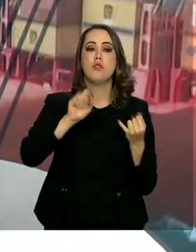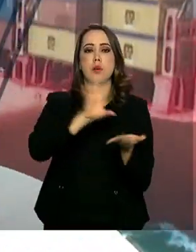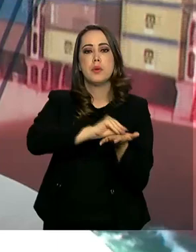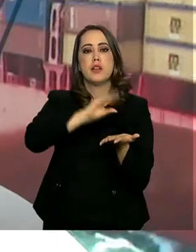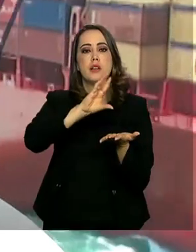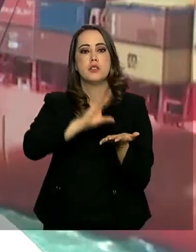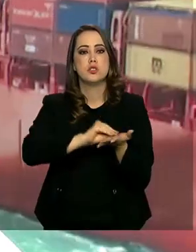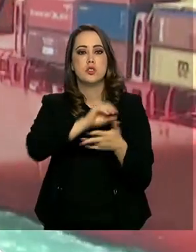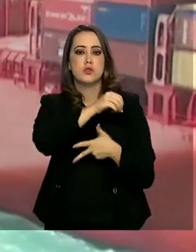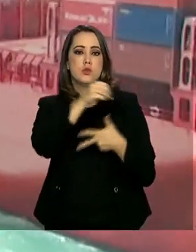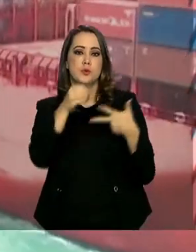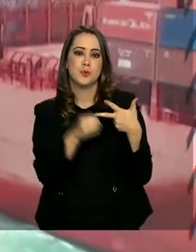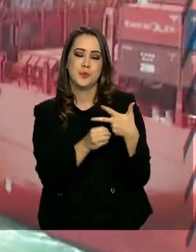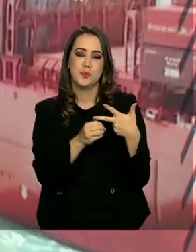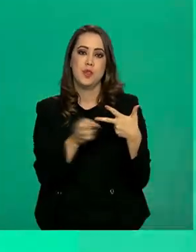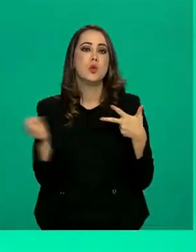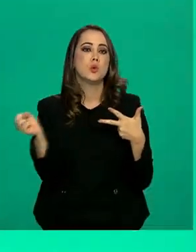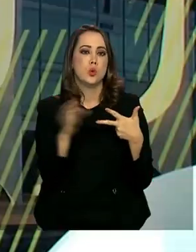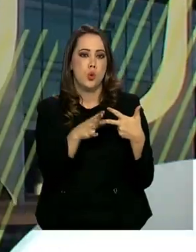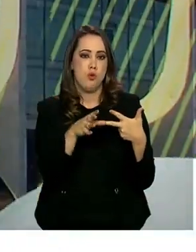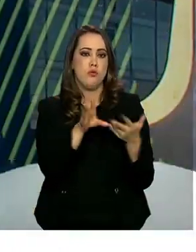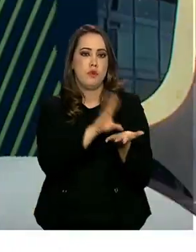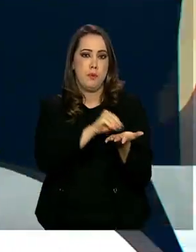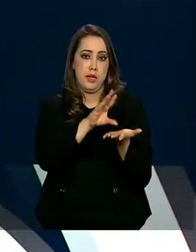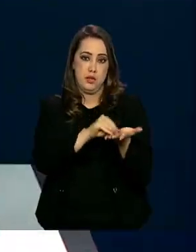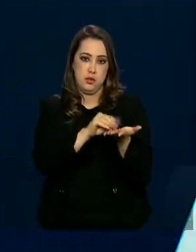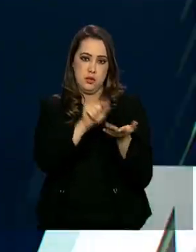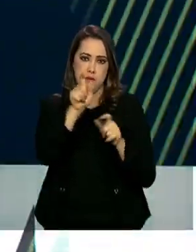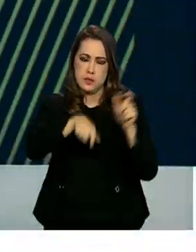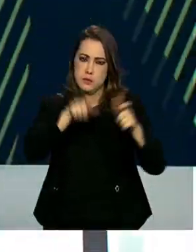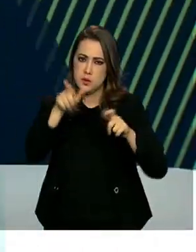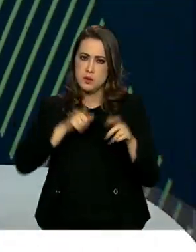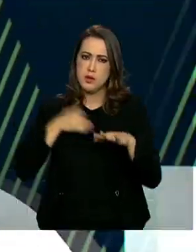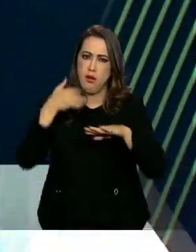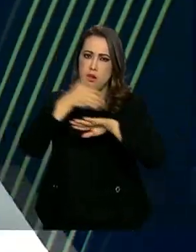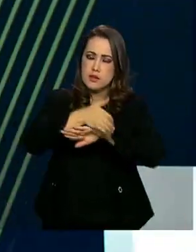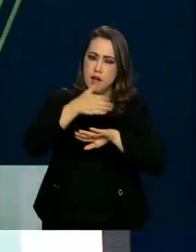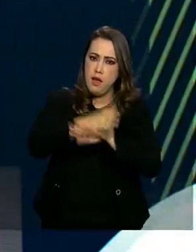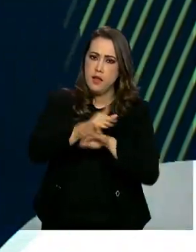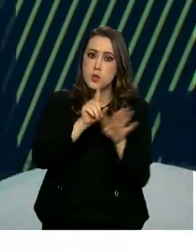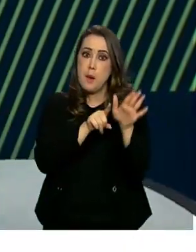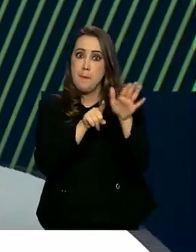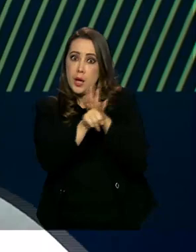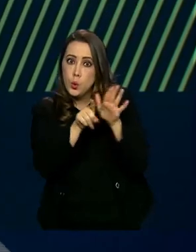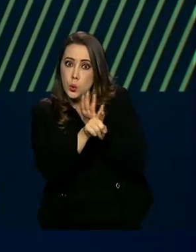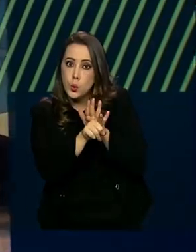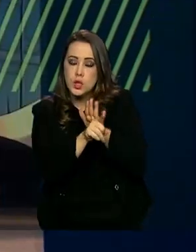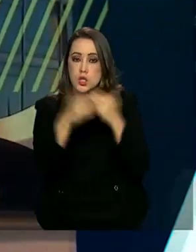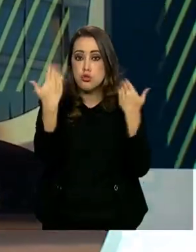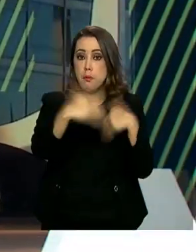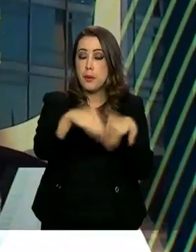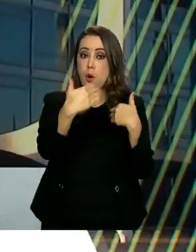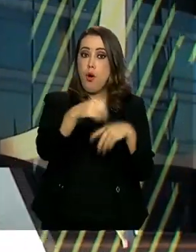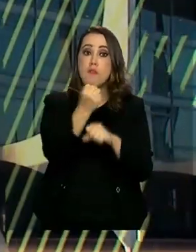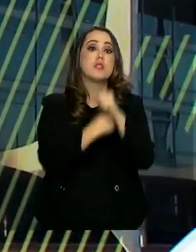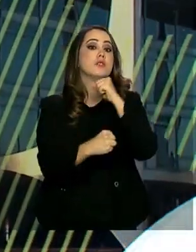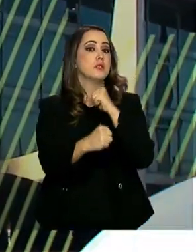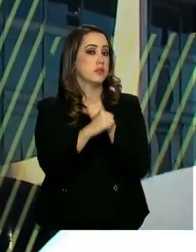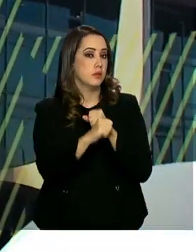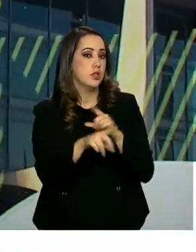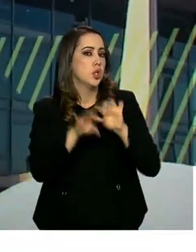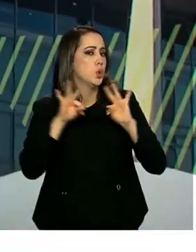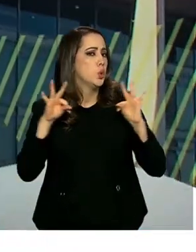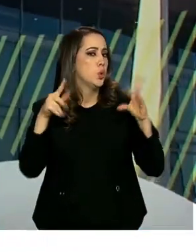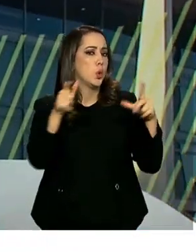aplicativo para o Enem. Na nova ferramenta, o estudante tem acesso a questões de provas aplicadas em anos anteriores